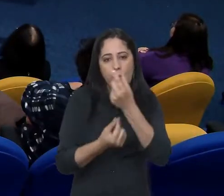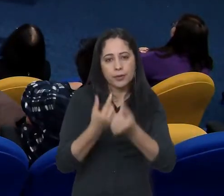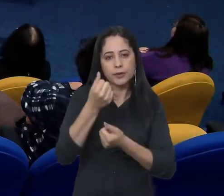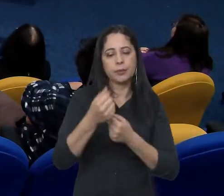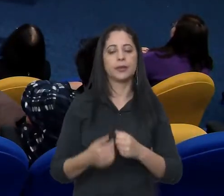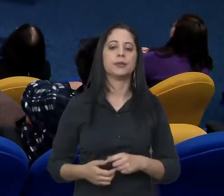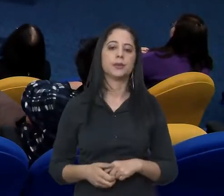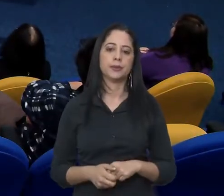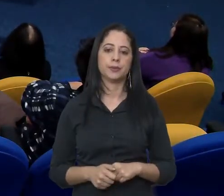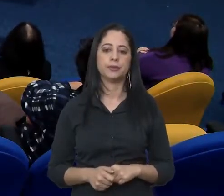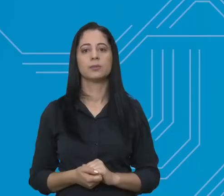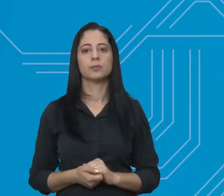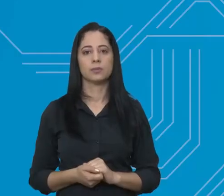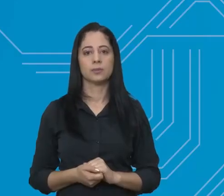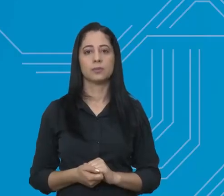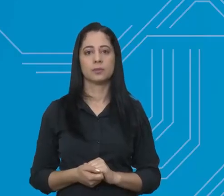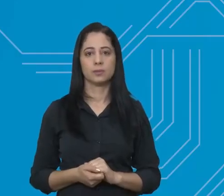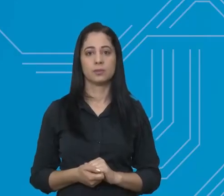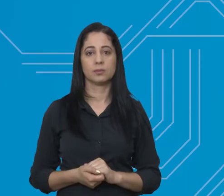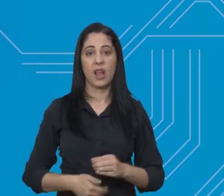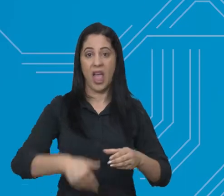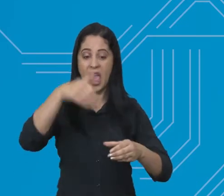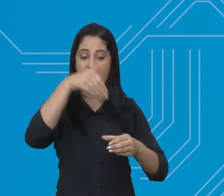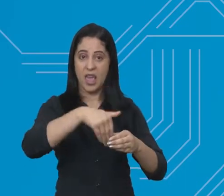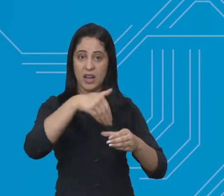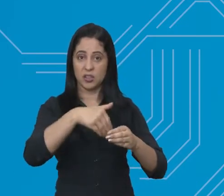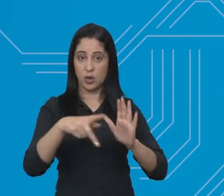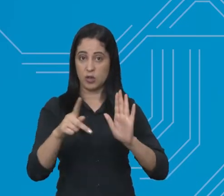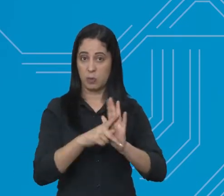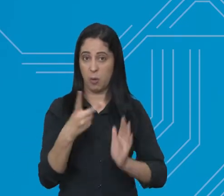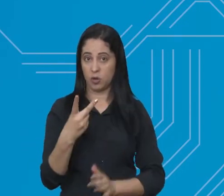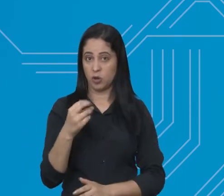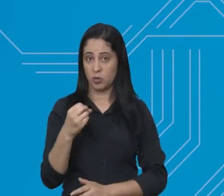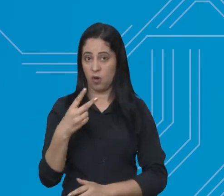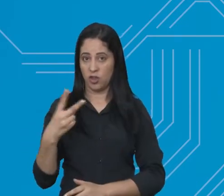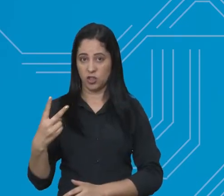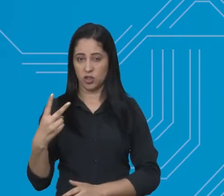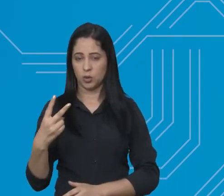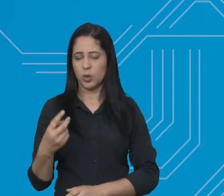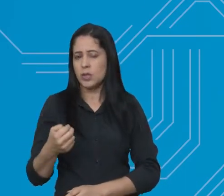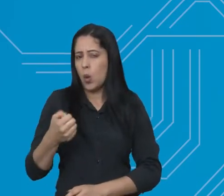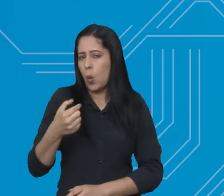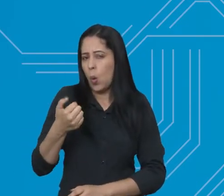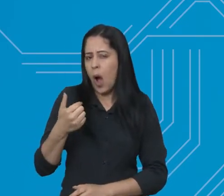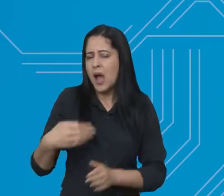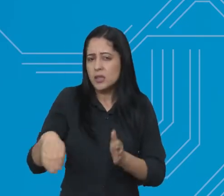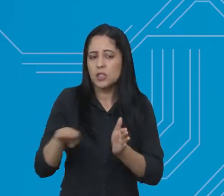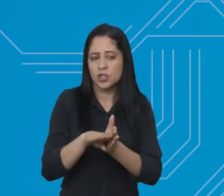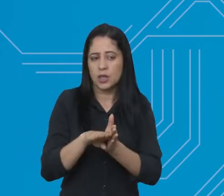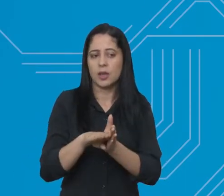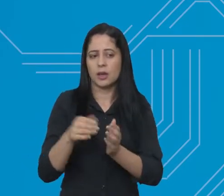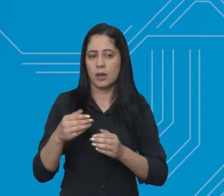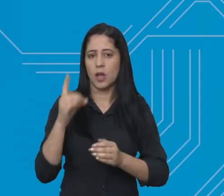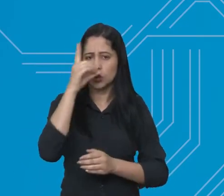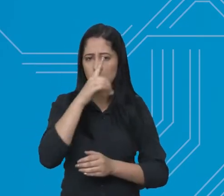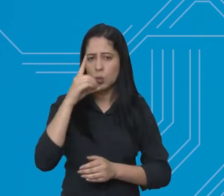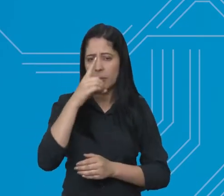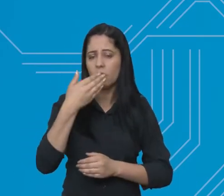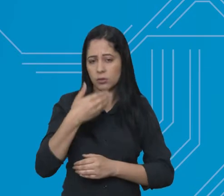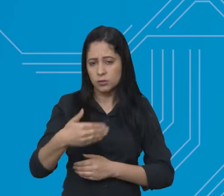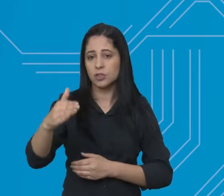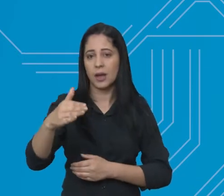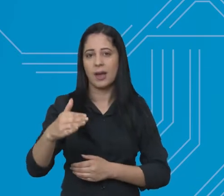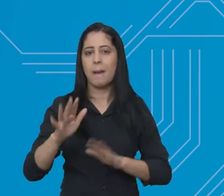compõem o orçamento da cidade. As eleições de 2022 acontecem neste final de semana e sempre rola aquela